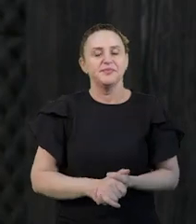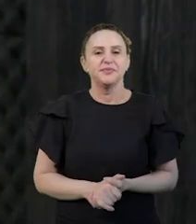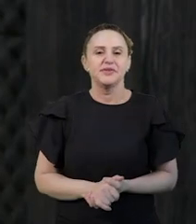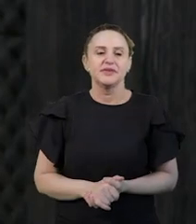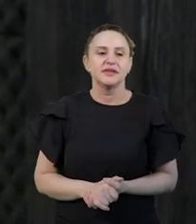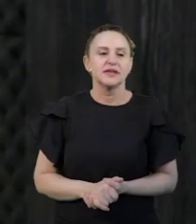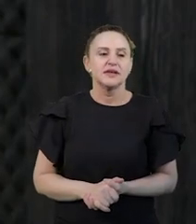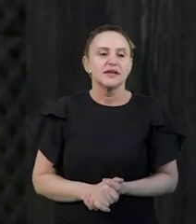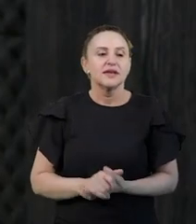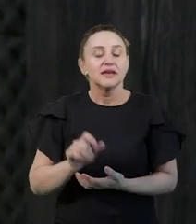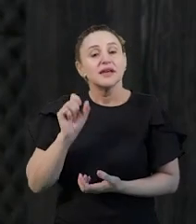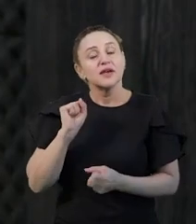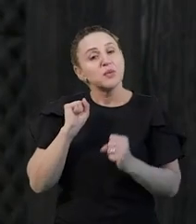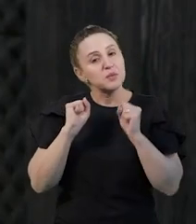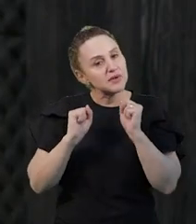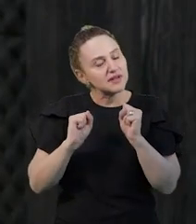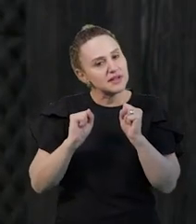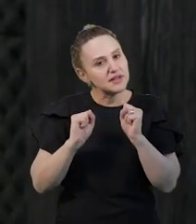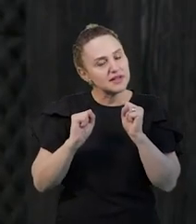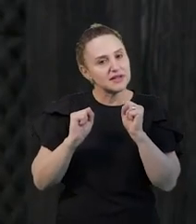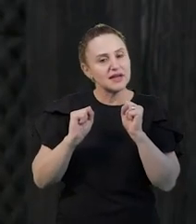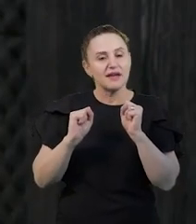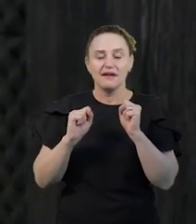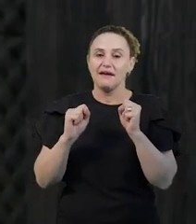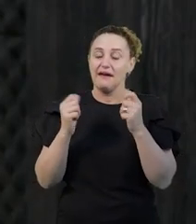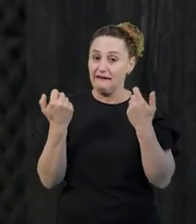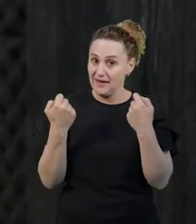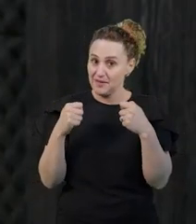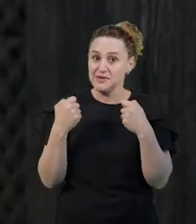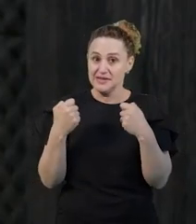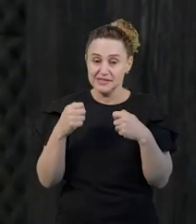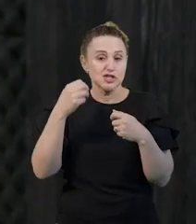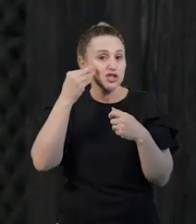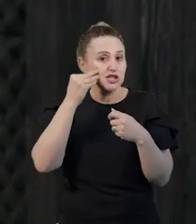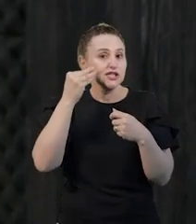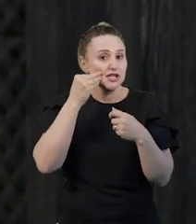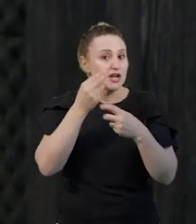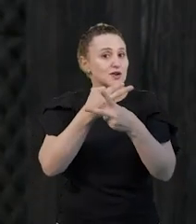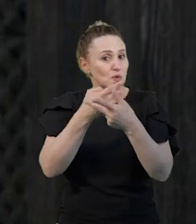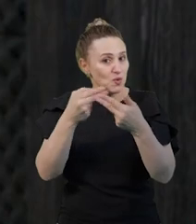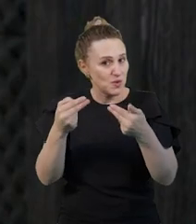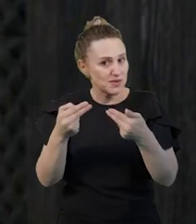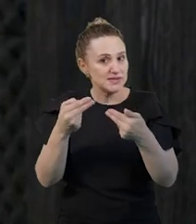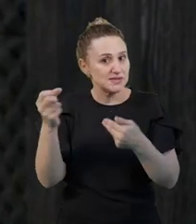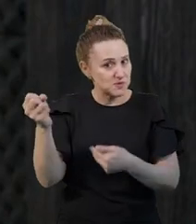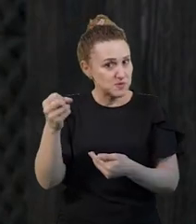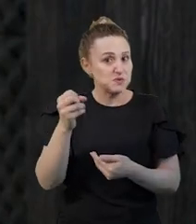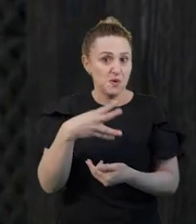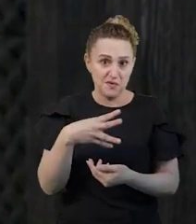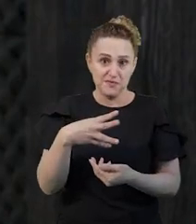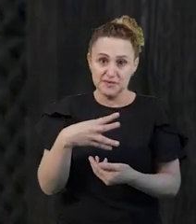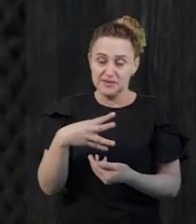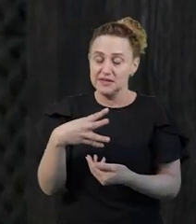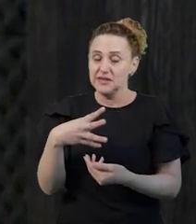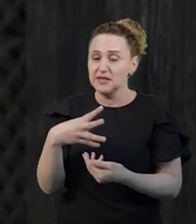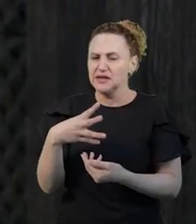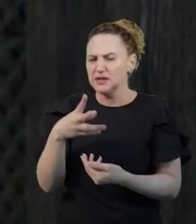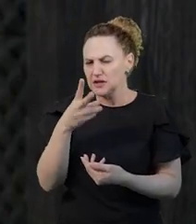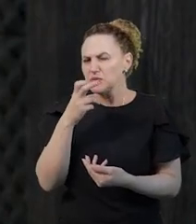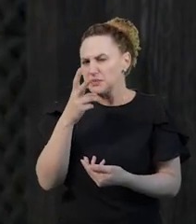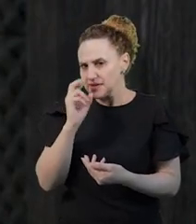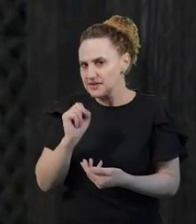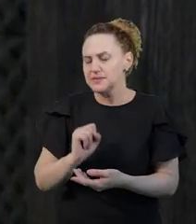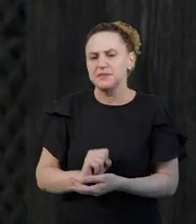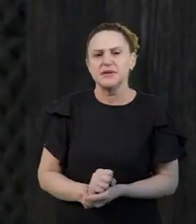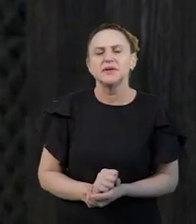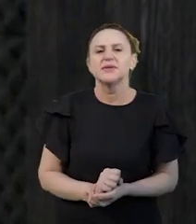dizer aqui? É preciso tentar coisas novas. Eu tenho visto que na pedagogia, principalmente,